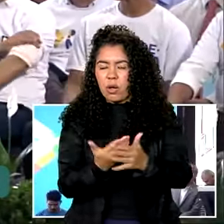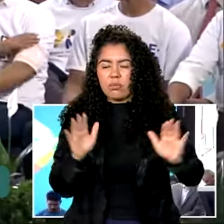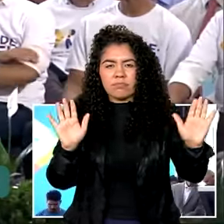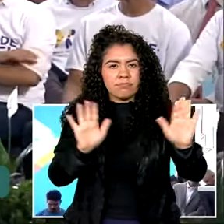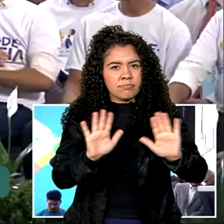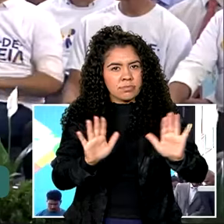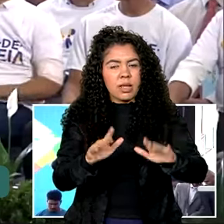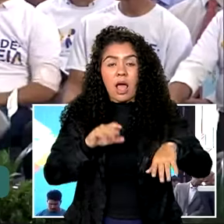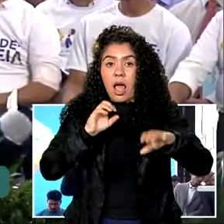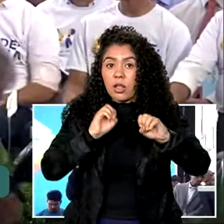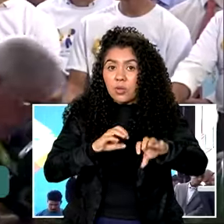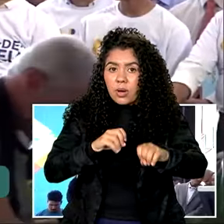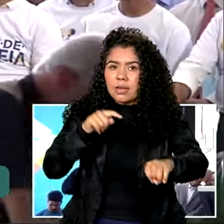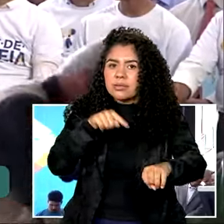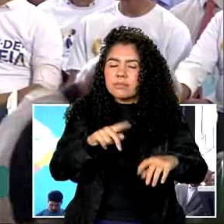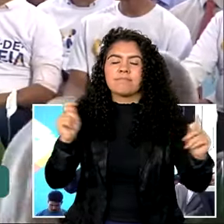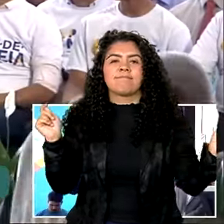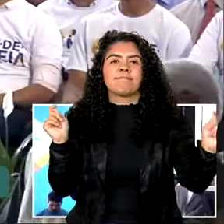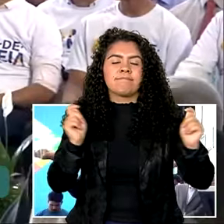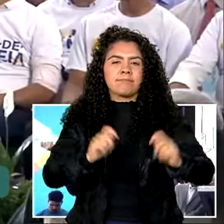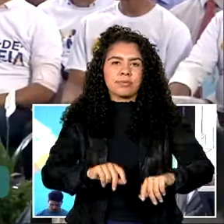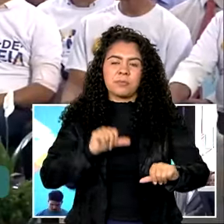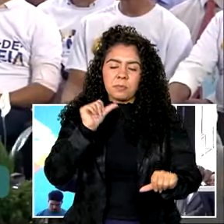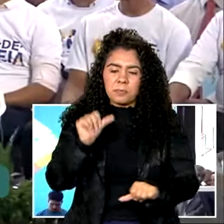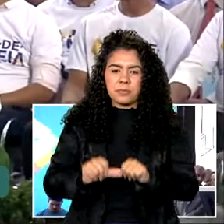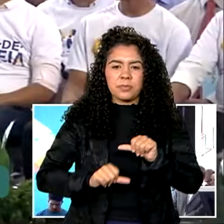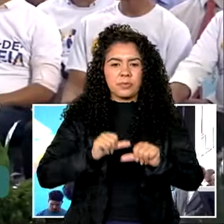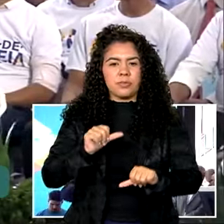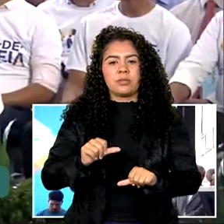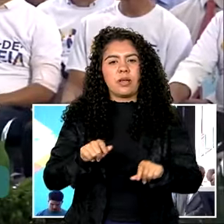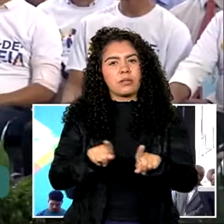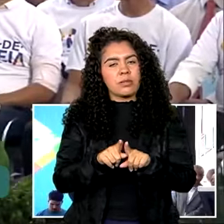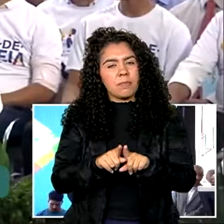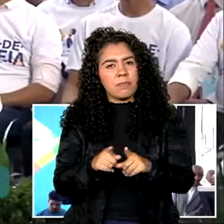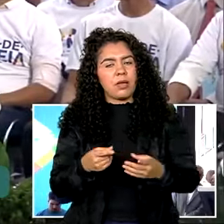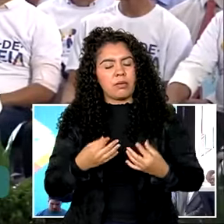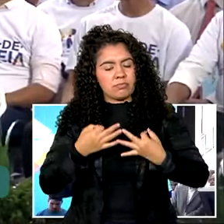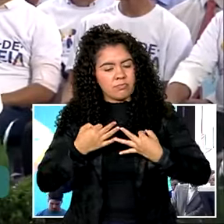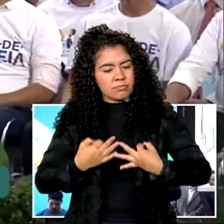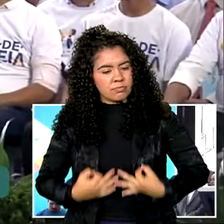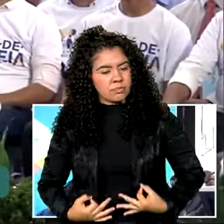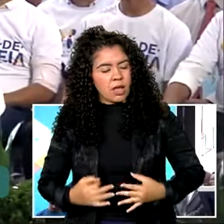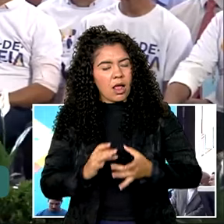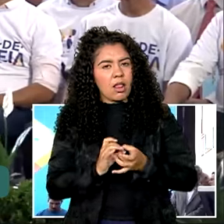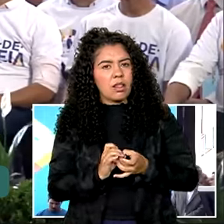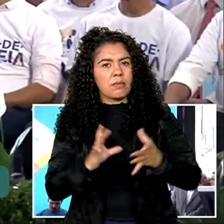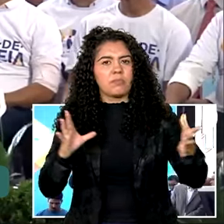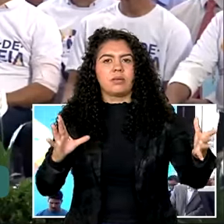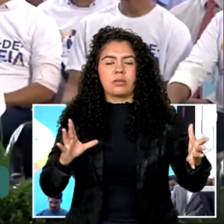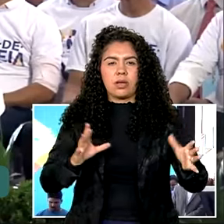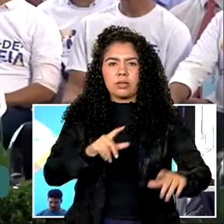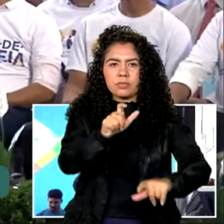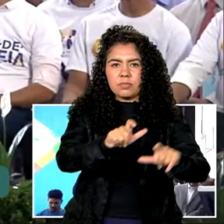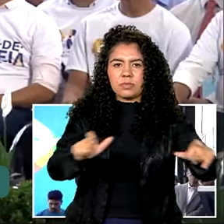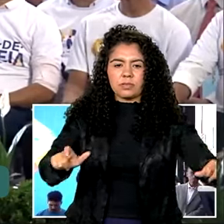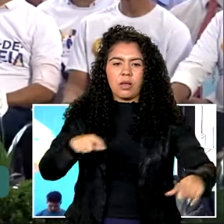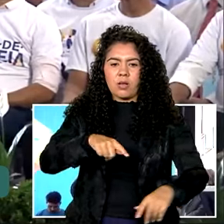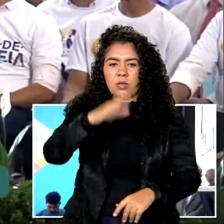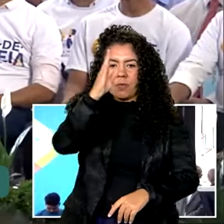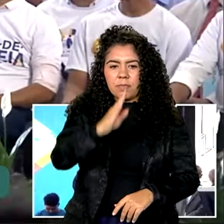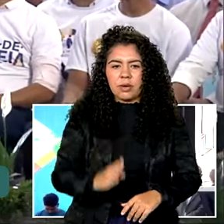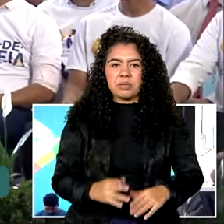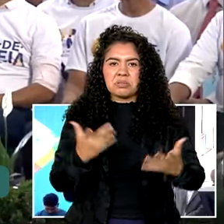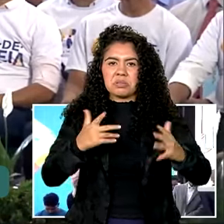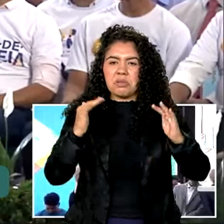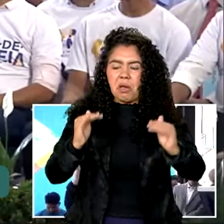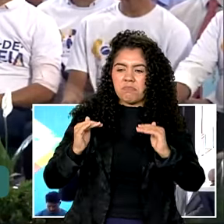educação é capaz de transformar e dar dignidade e libertar as pessoas num país que quer ser